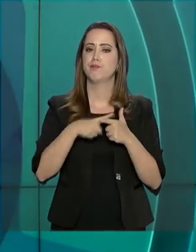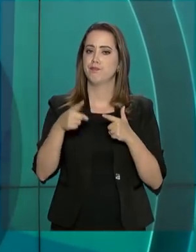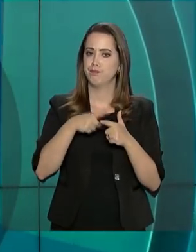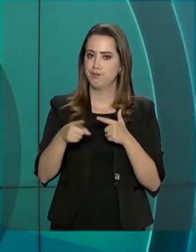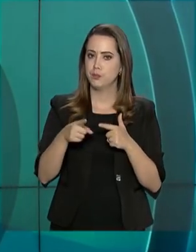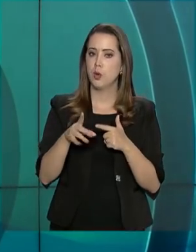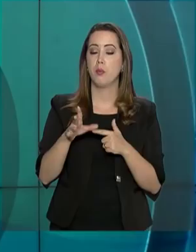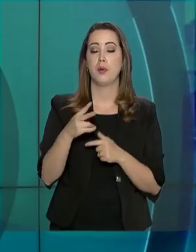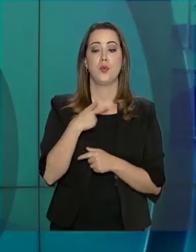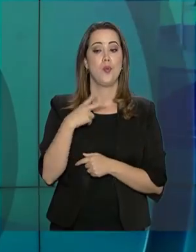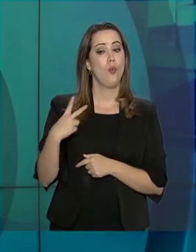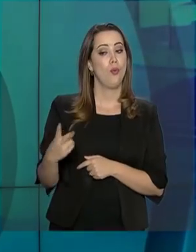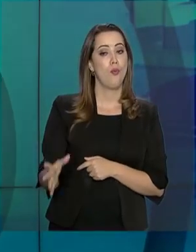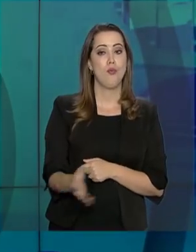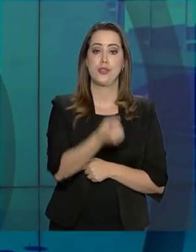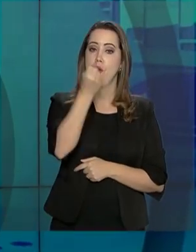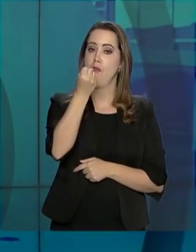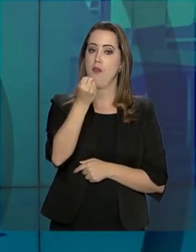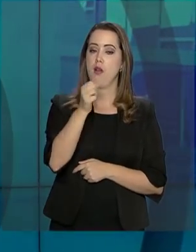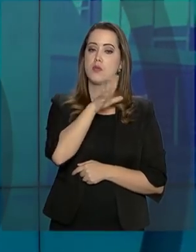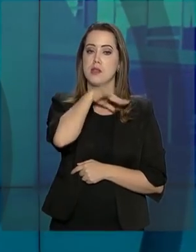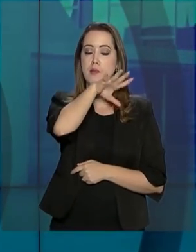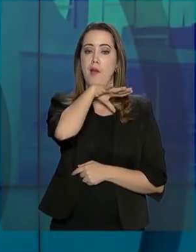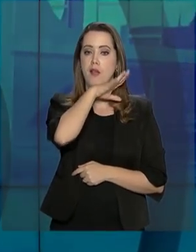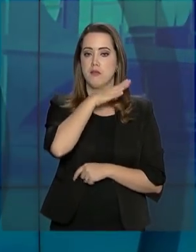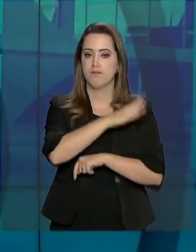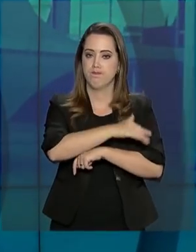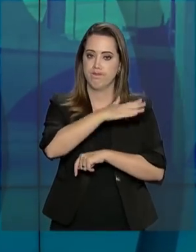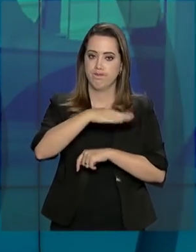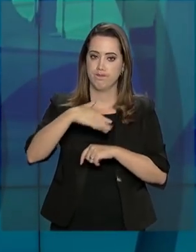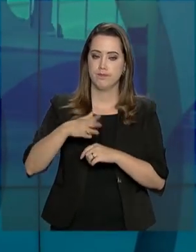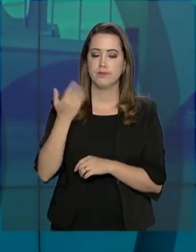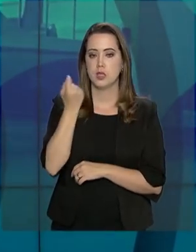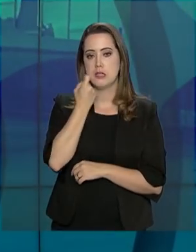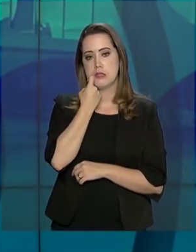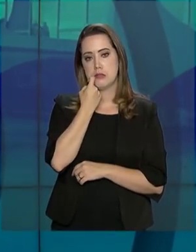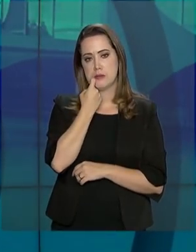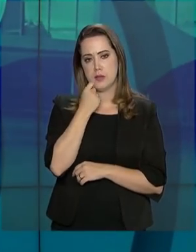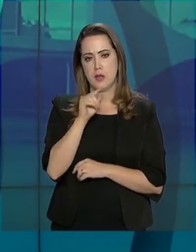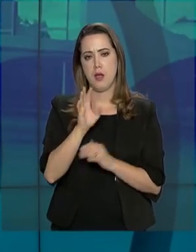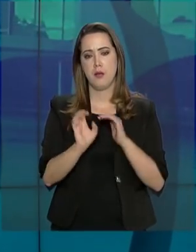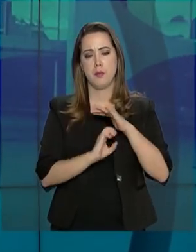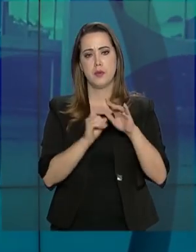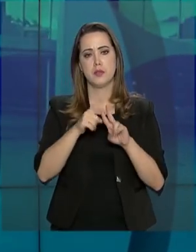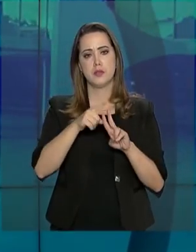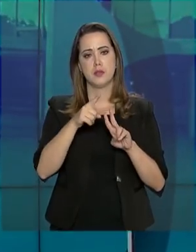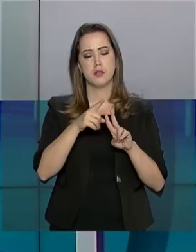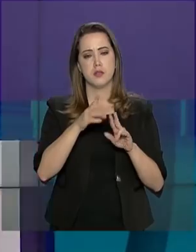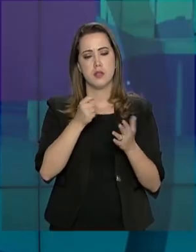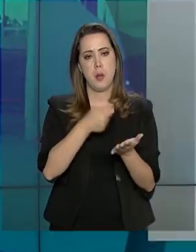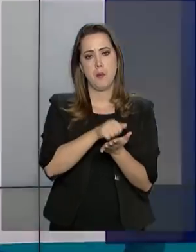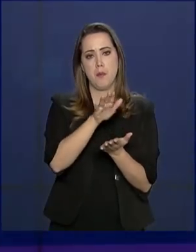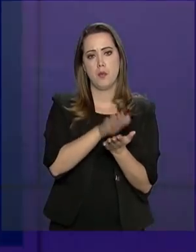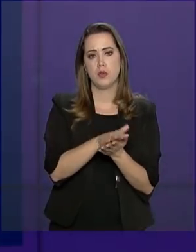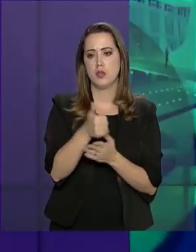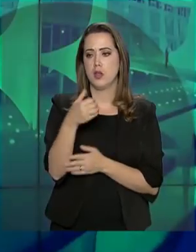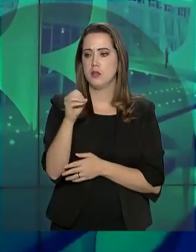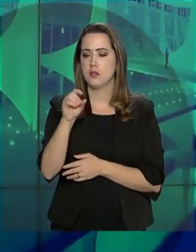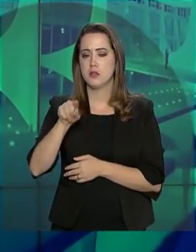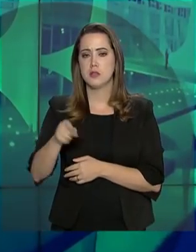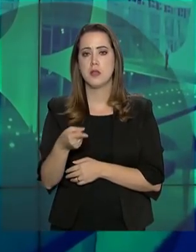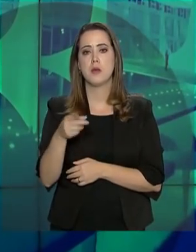salvamento de animais em Brumadinho, Minas Gerais. Desde a última sexta-feira, a empresa é multada em R 100 mil